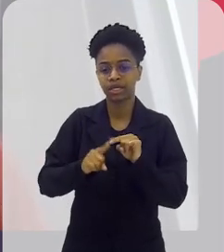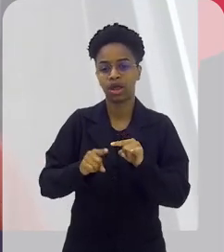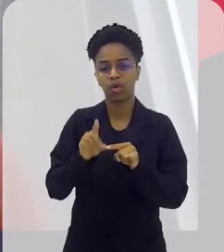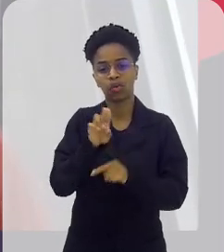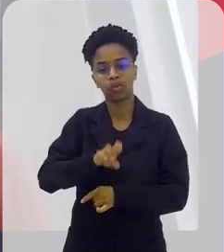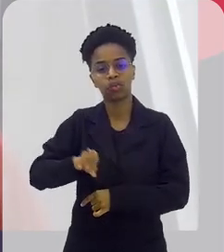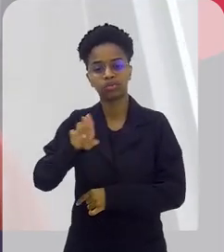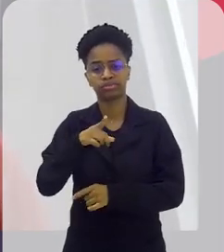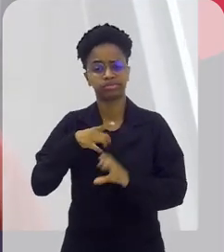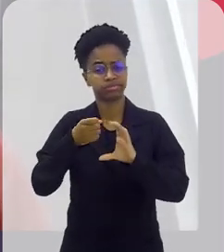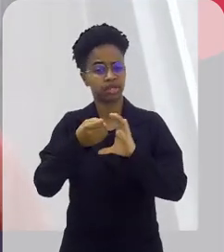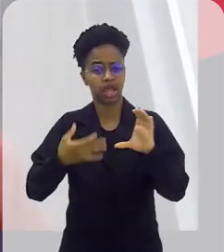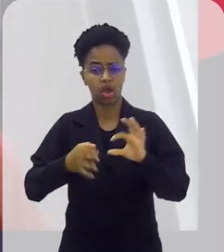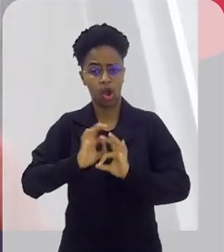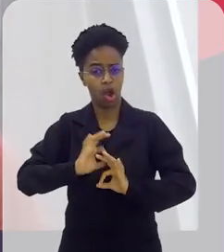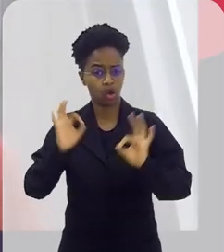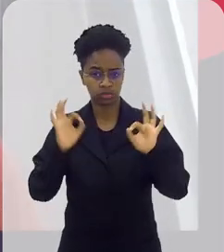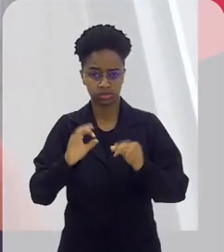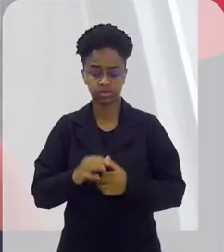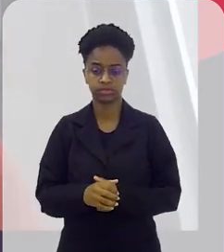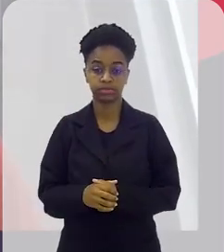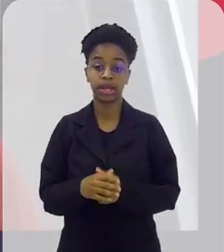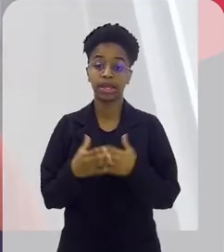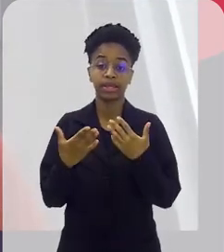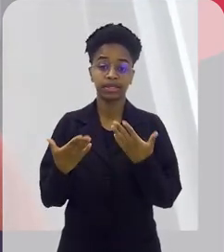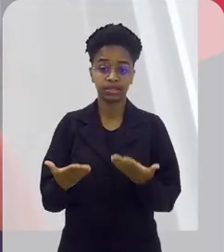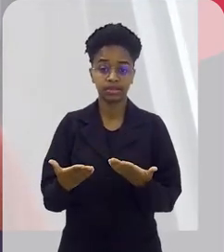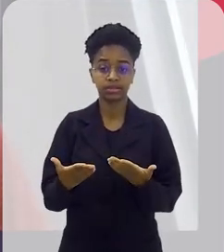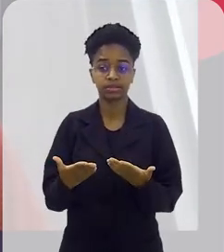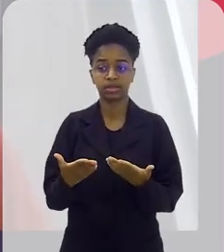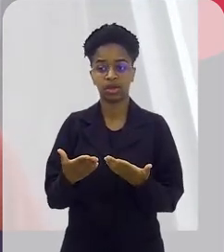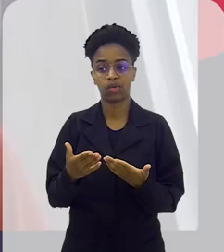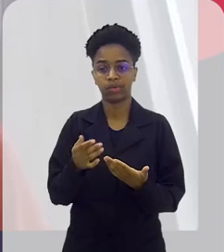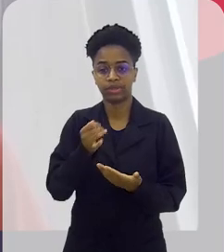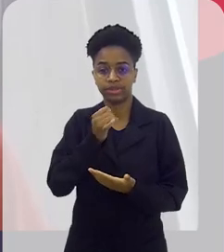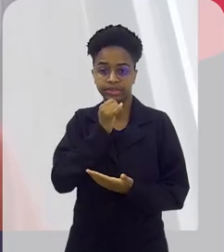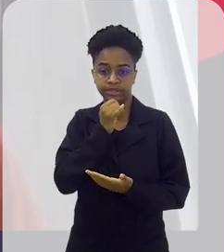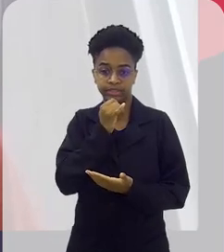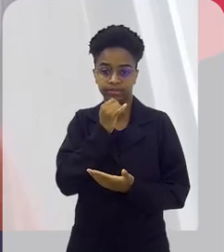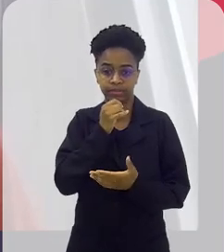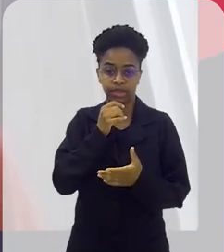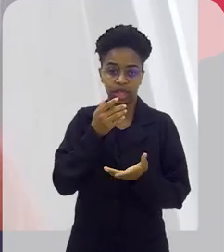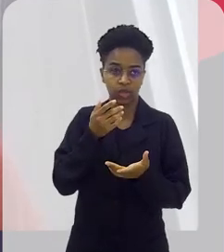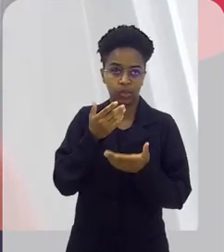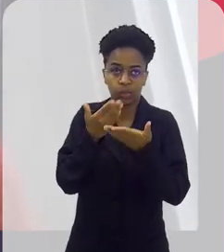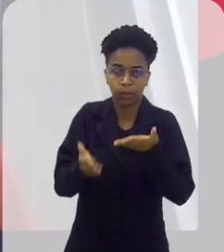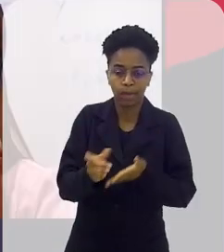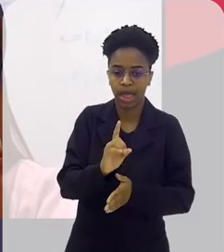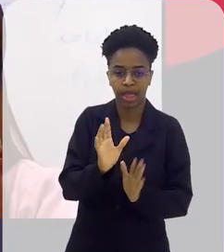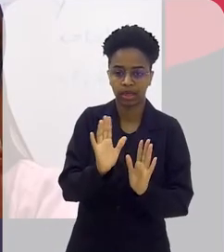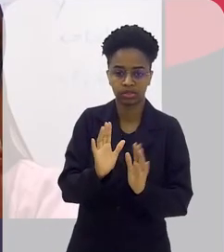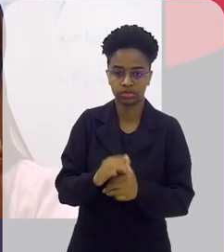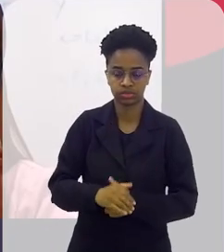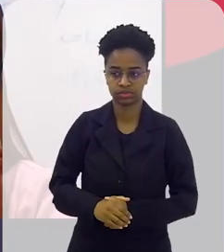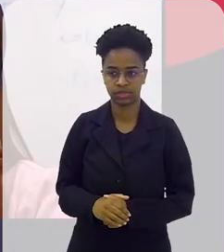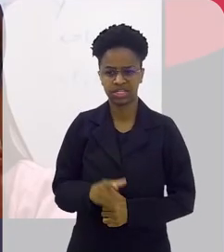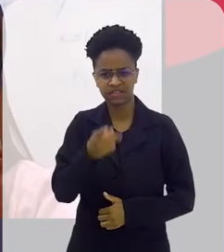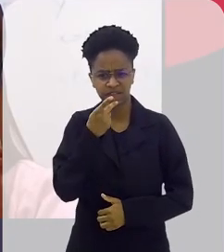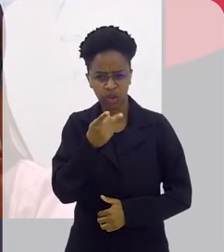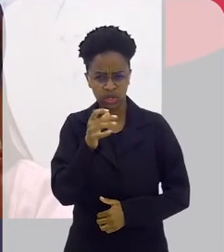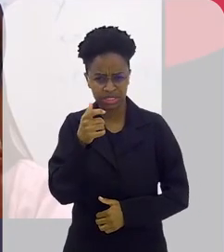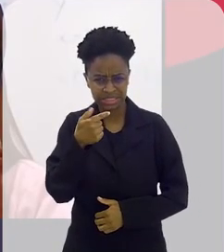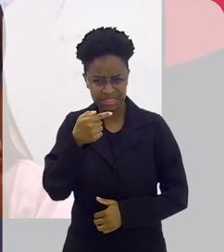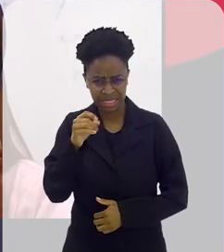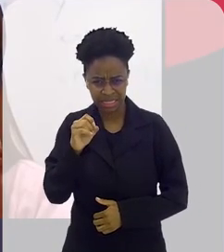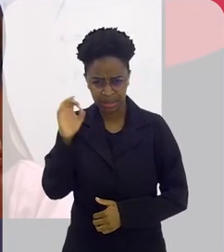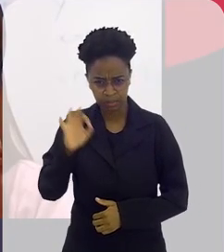produzido ótima característica. Então, assim, ela não fica a desejar, ela não perde, né? Você falou